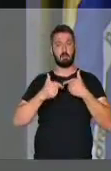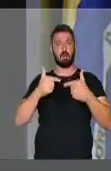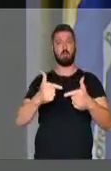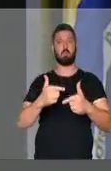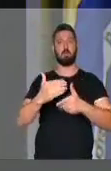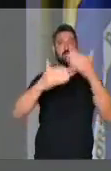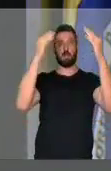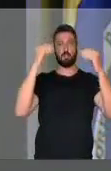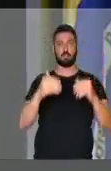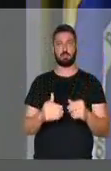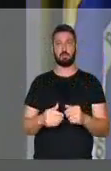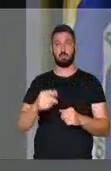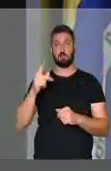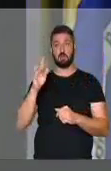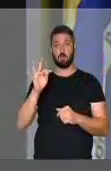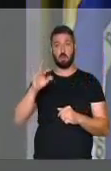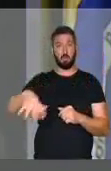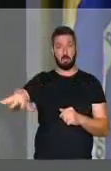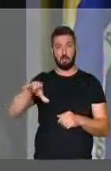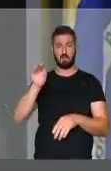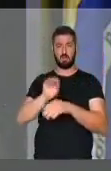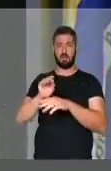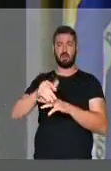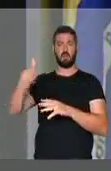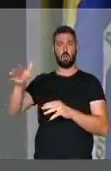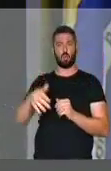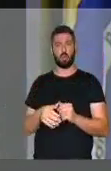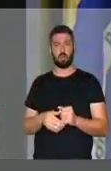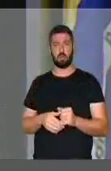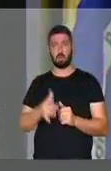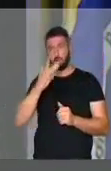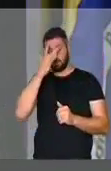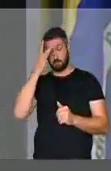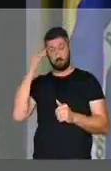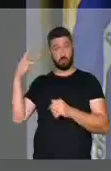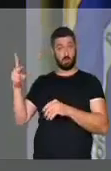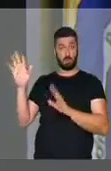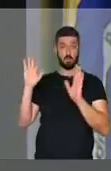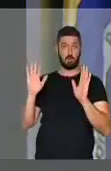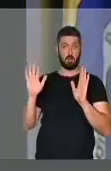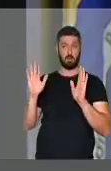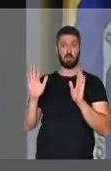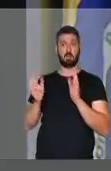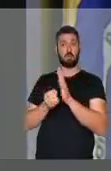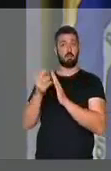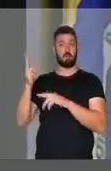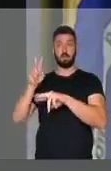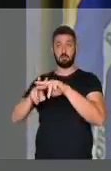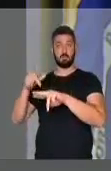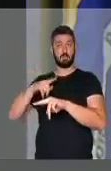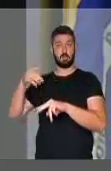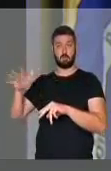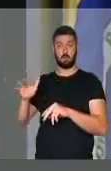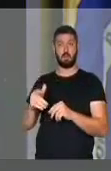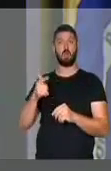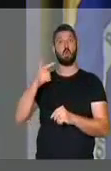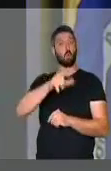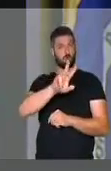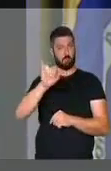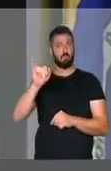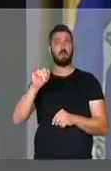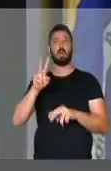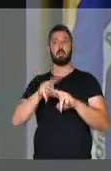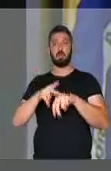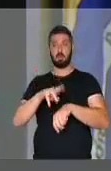frente e os petistas que cuidem dos membros deles, que muitos estão presos e outros serão